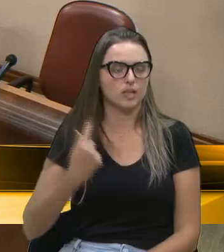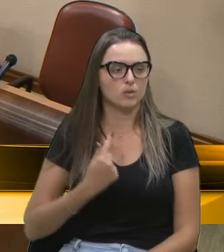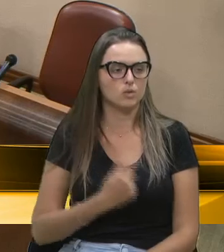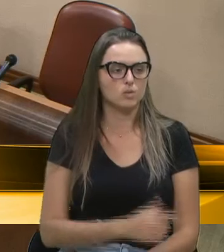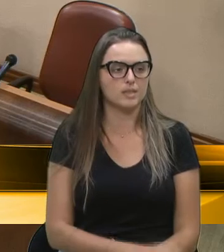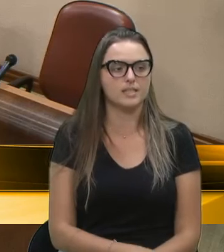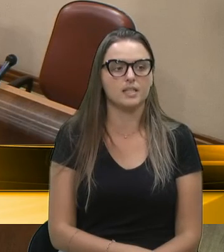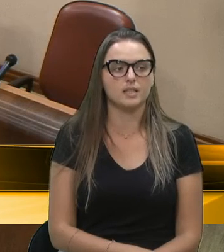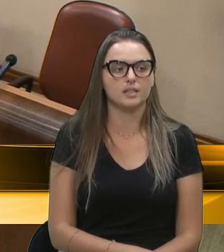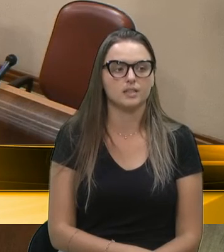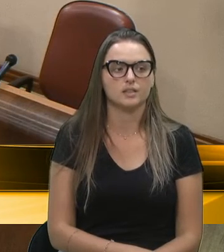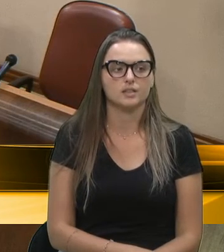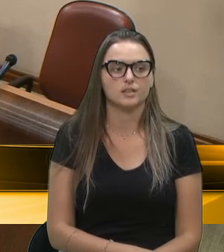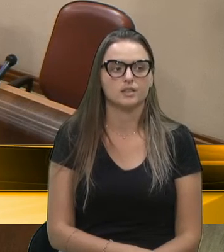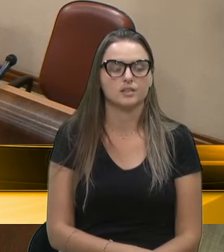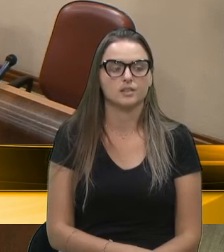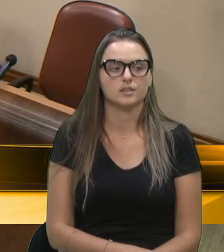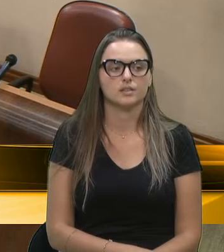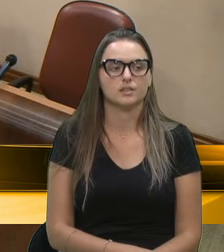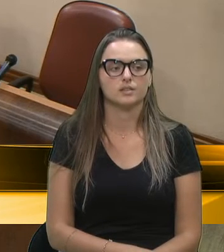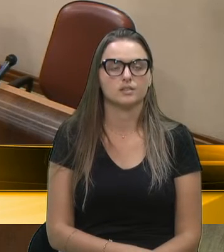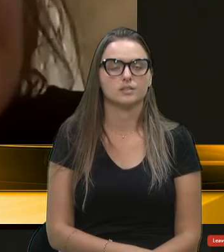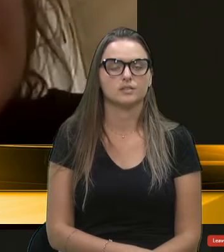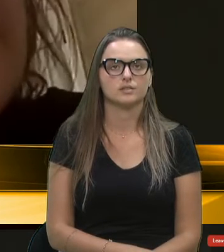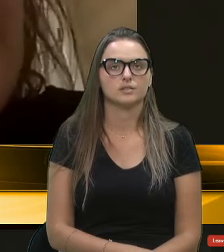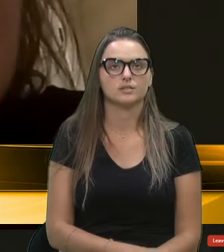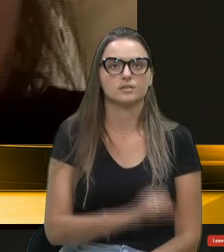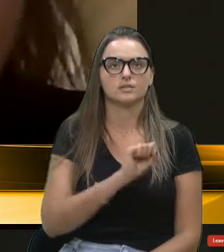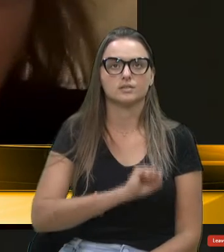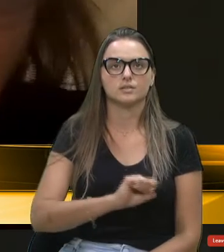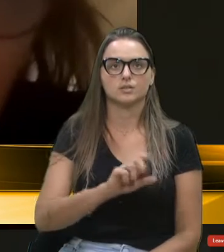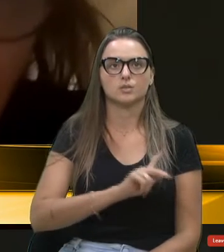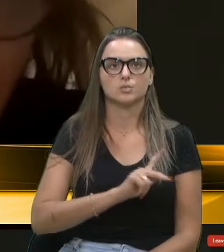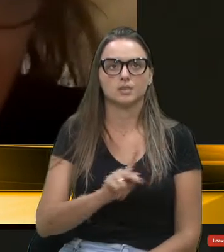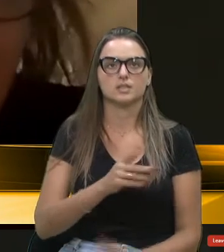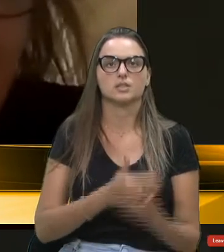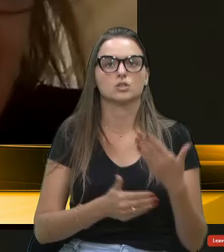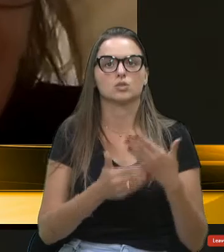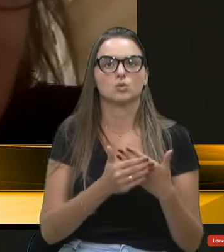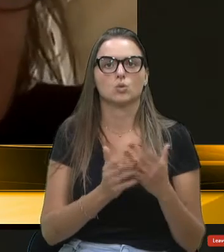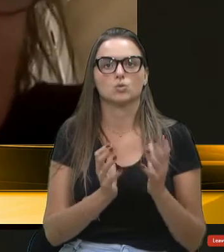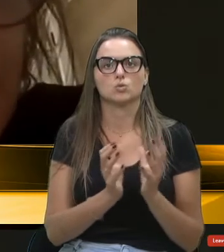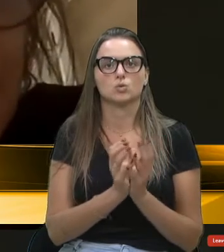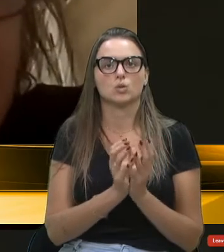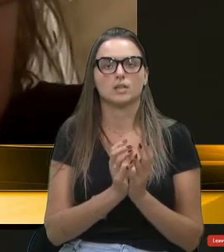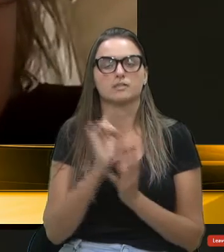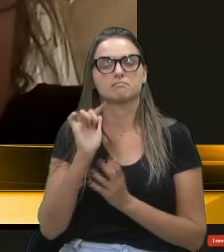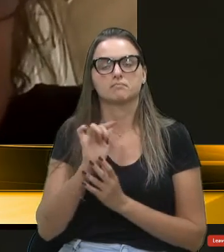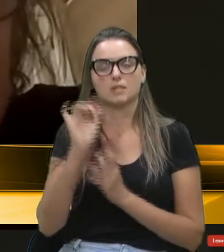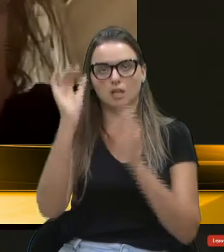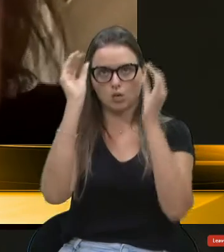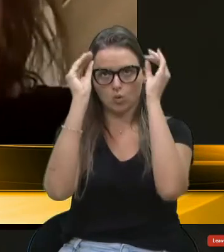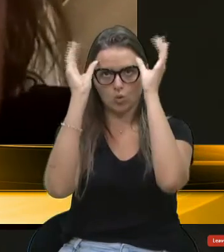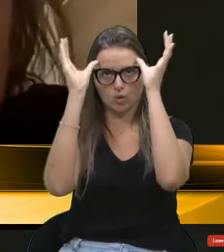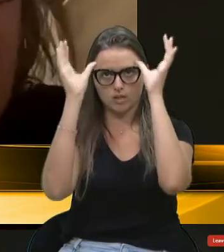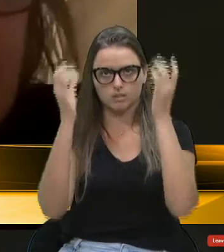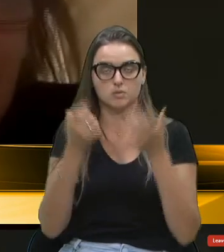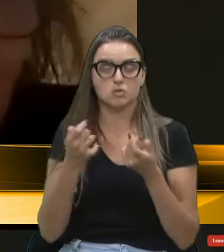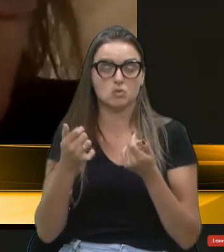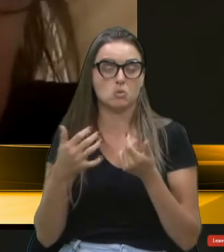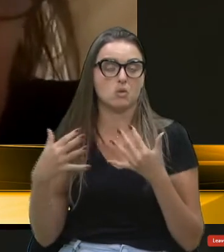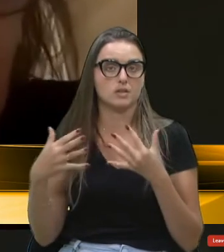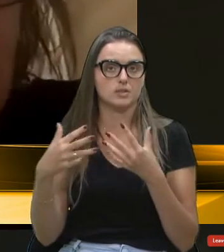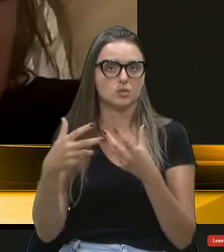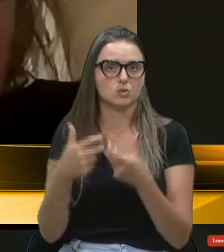Eu falo a palavra, presidente. Senhor presidente, nobres colegas, de conhecimento, acho que da maioria,